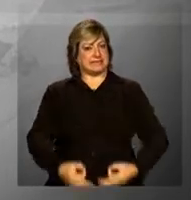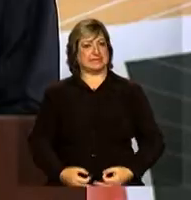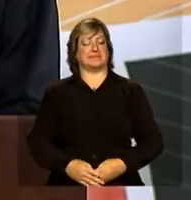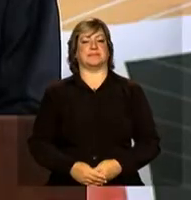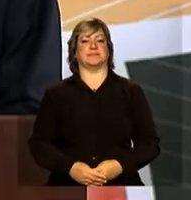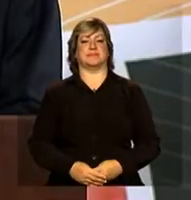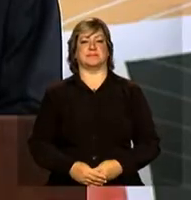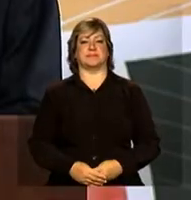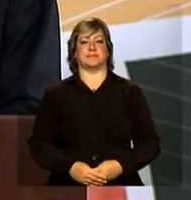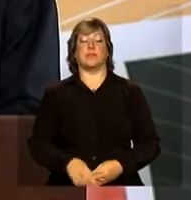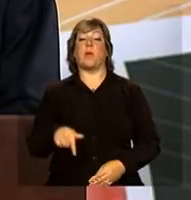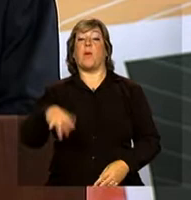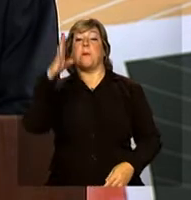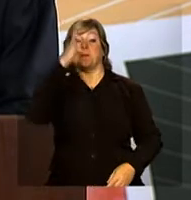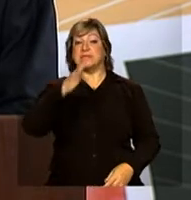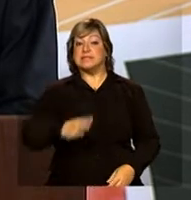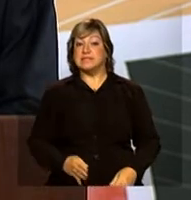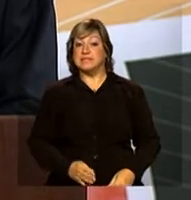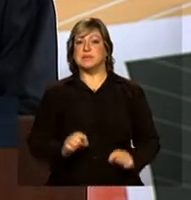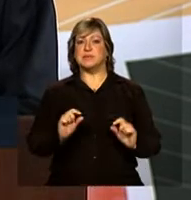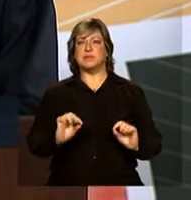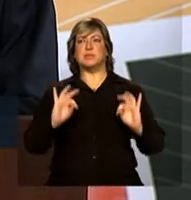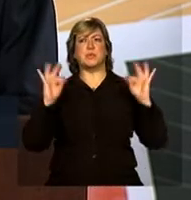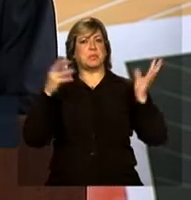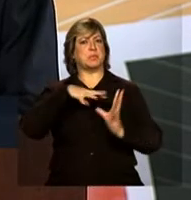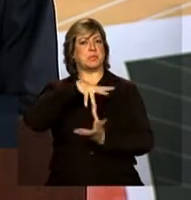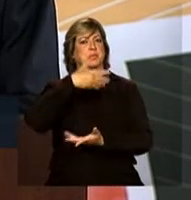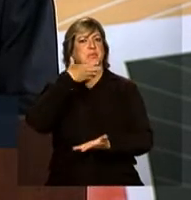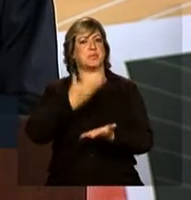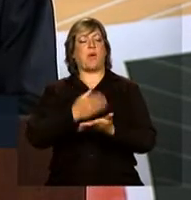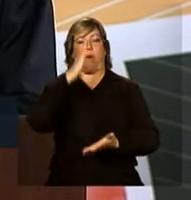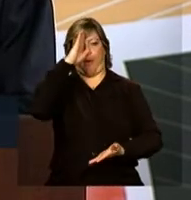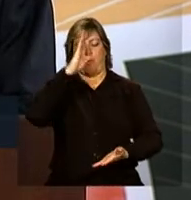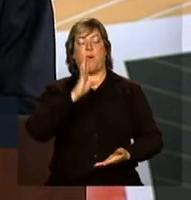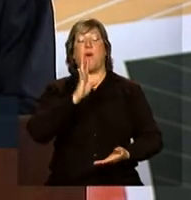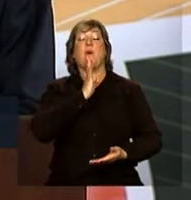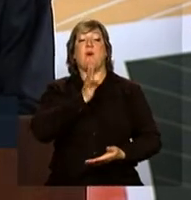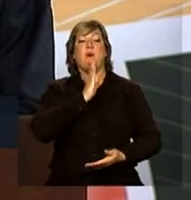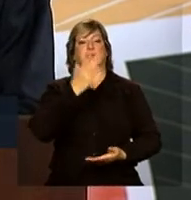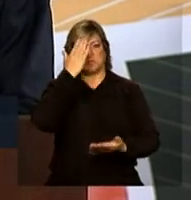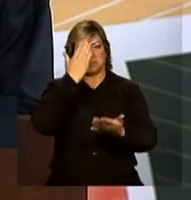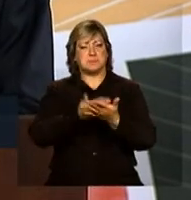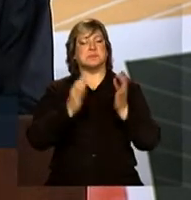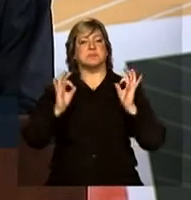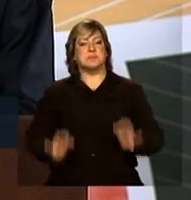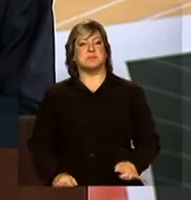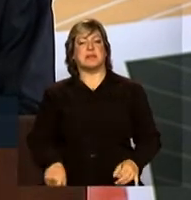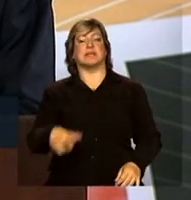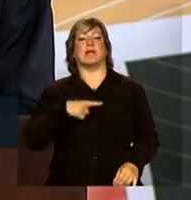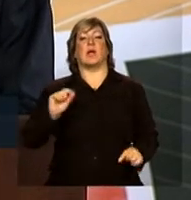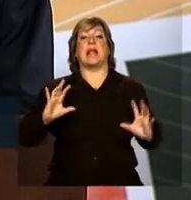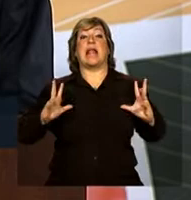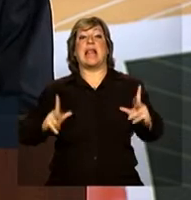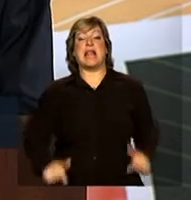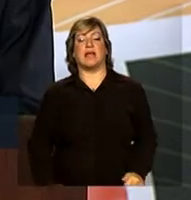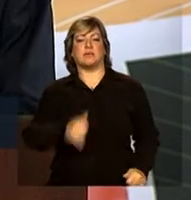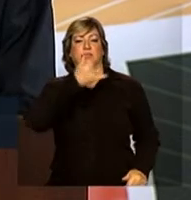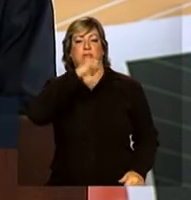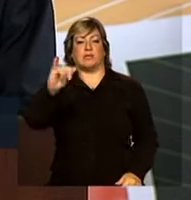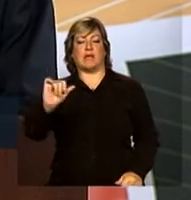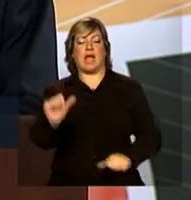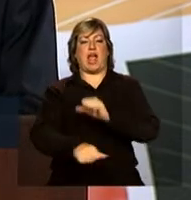O Brasil é reconhecido mundialmente pela oferta abundante de energia limpa e